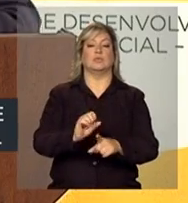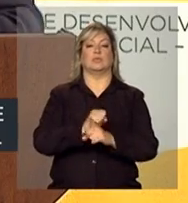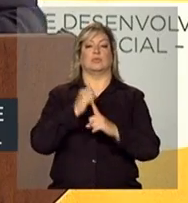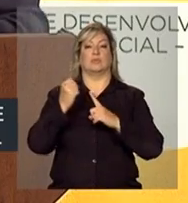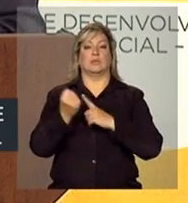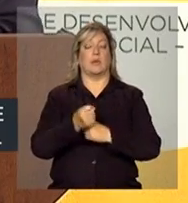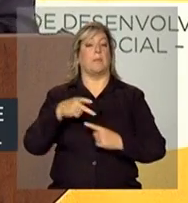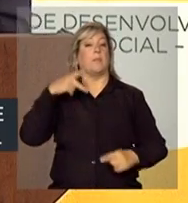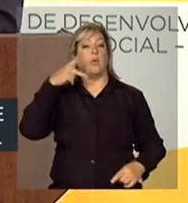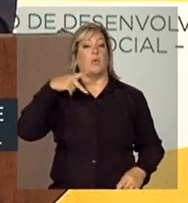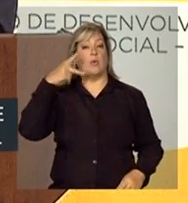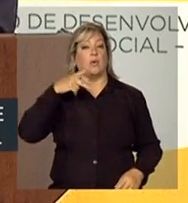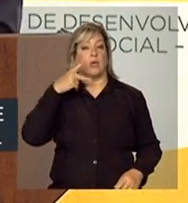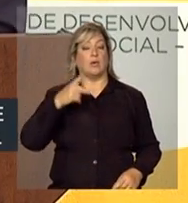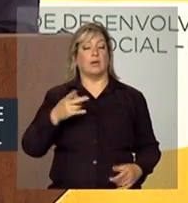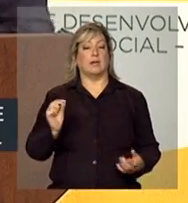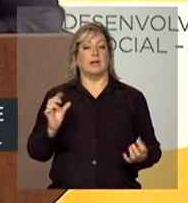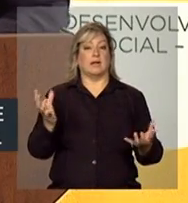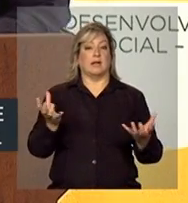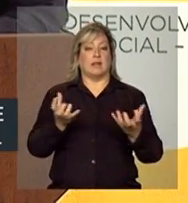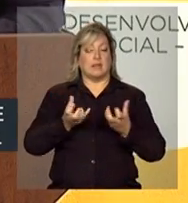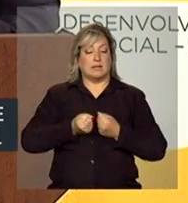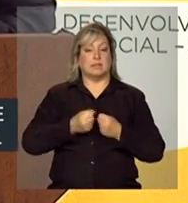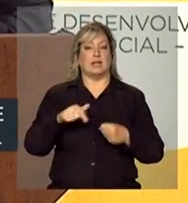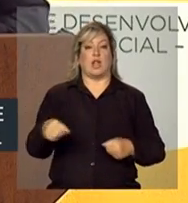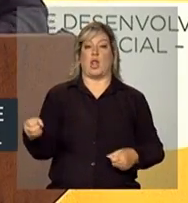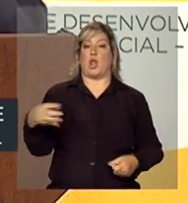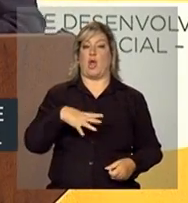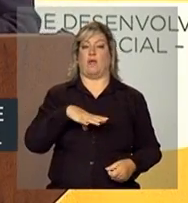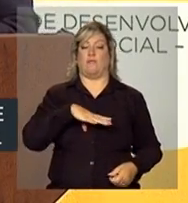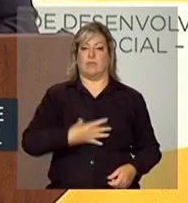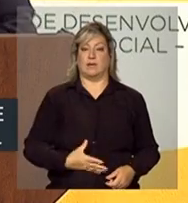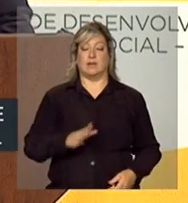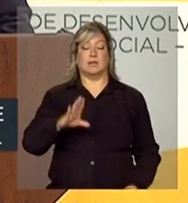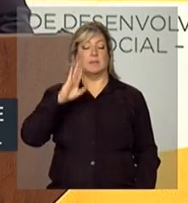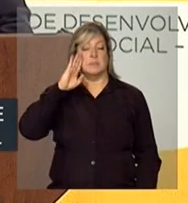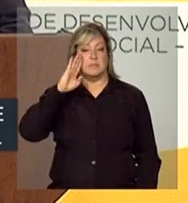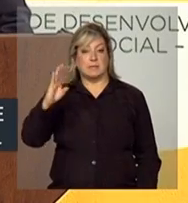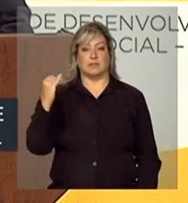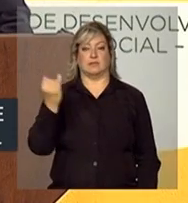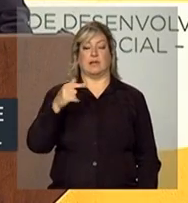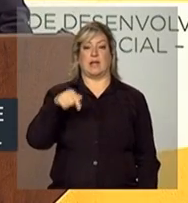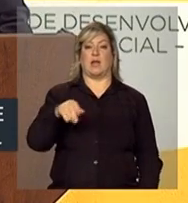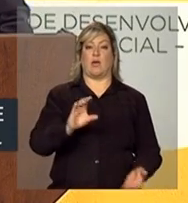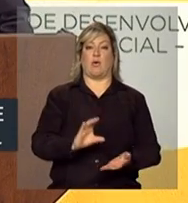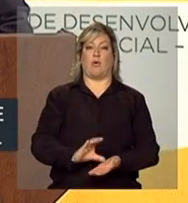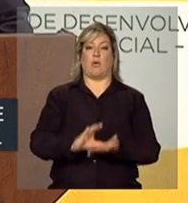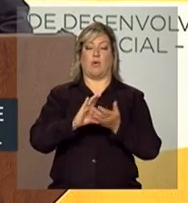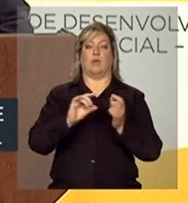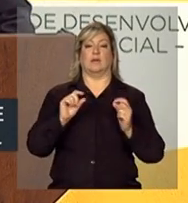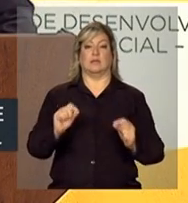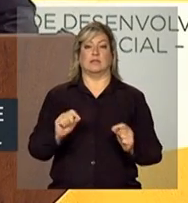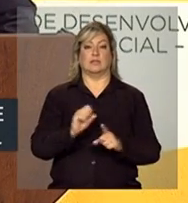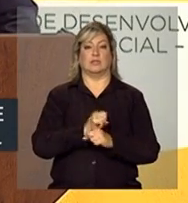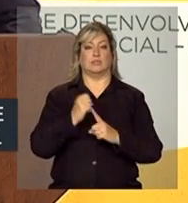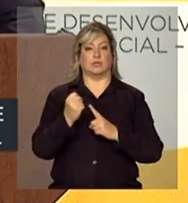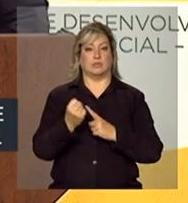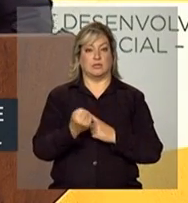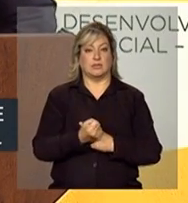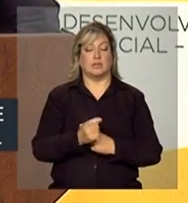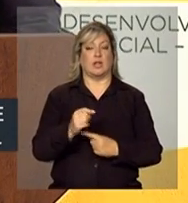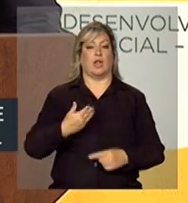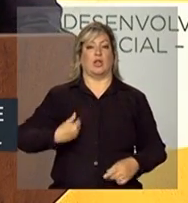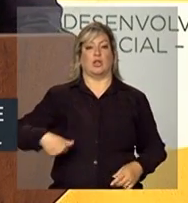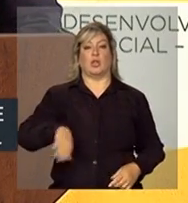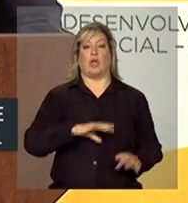politicamente abrace esses novos desafios, e, sobretudo, o conselho e a sociedade e